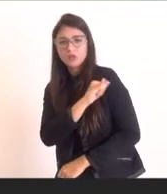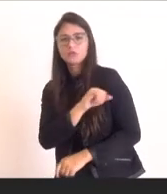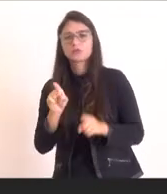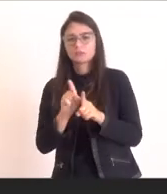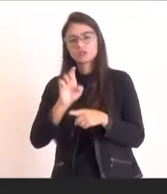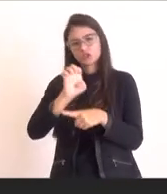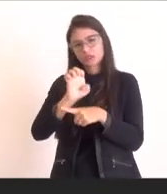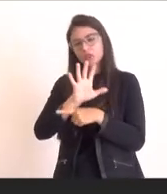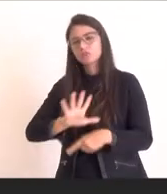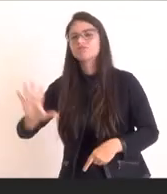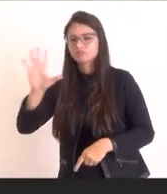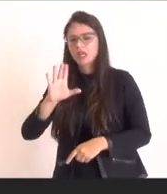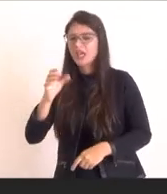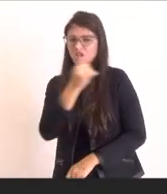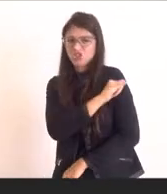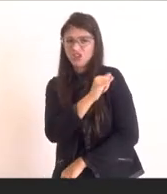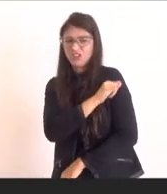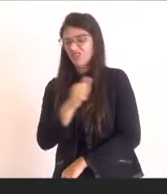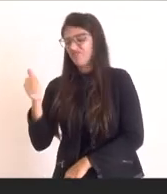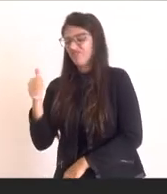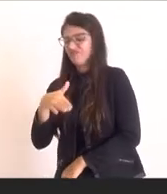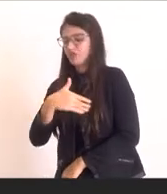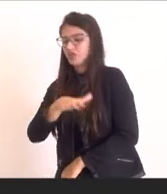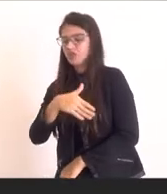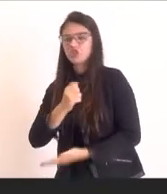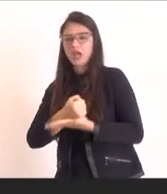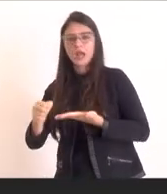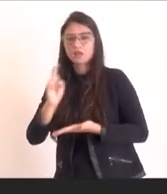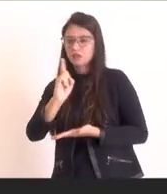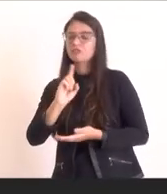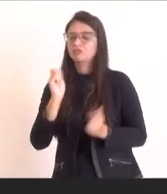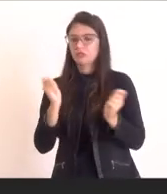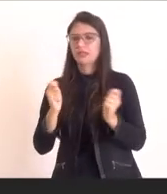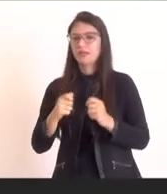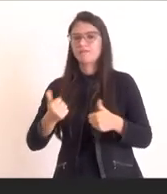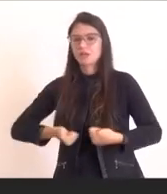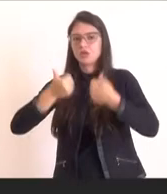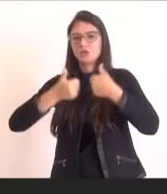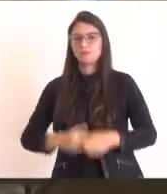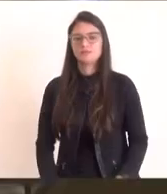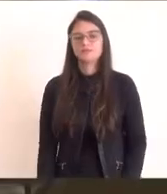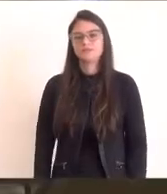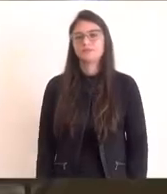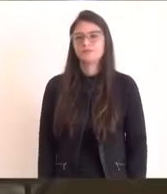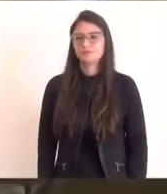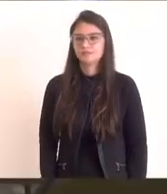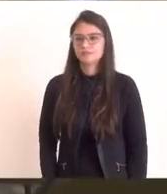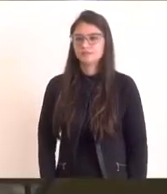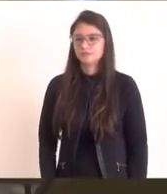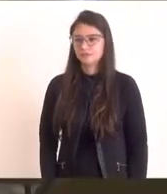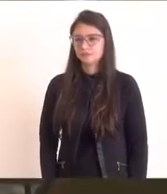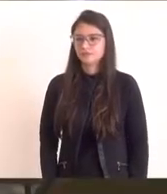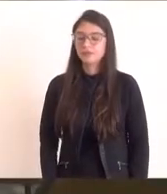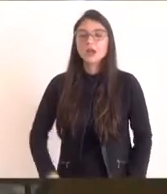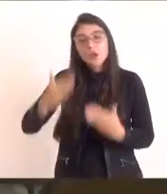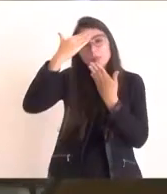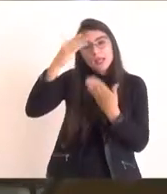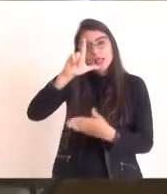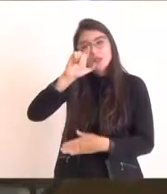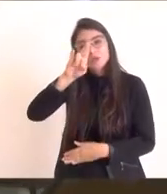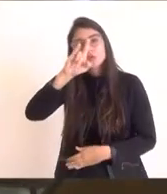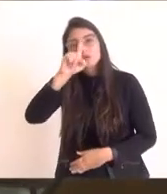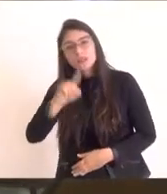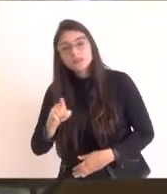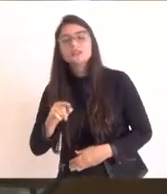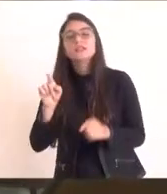tem jeito. Muito obrigado pela oportunidade e um bom evento. Obrigado, Luiz. Mais uma vez, agradecer ao doutor Eduardo, mando um